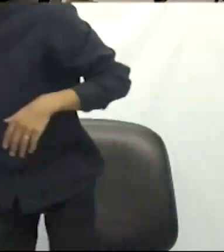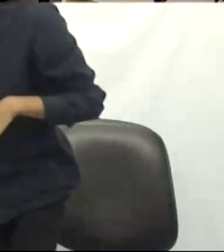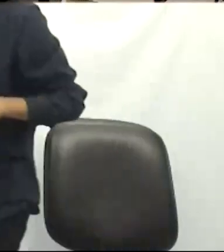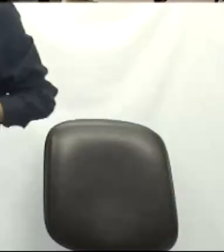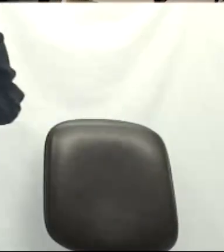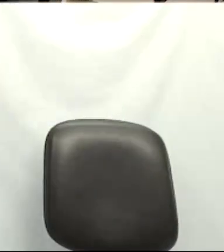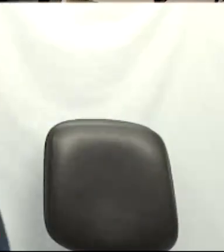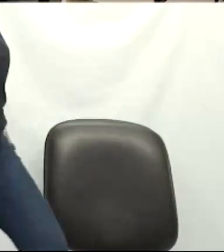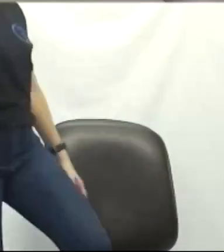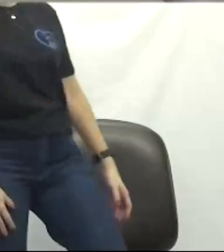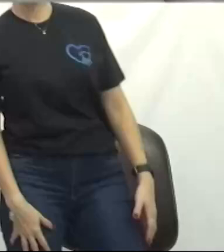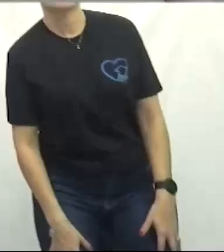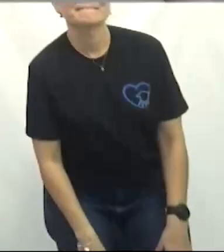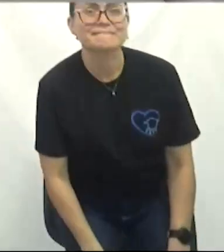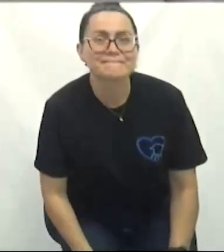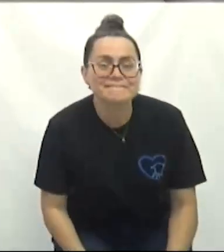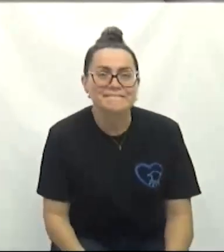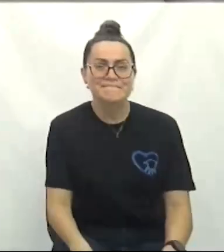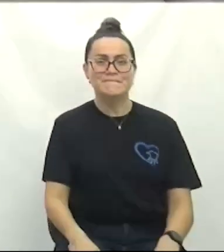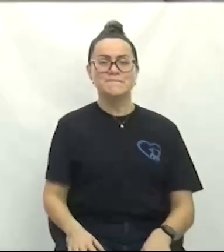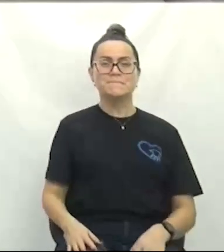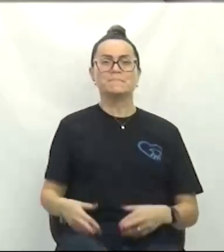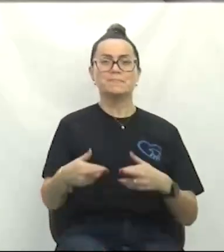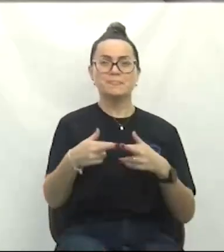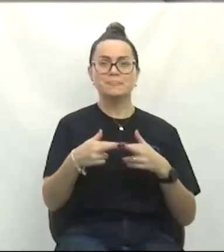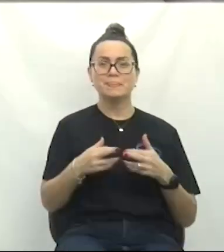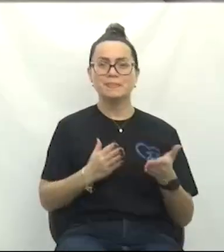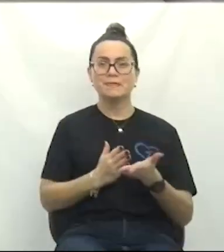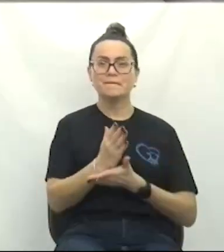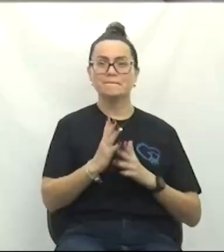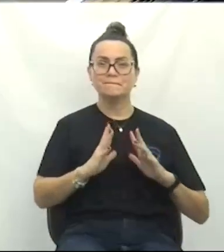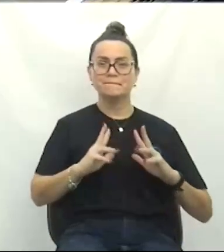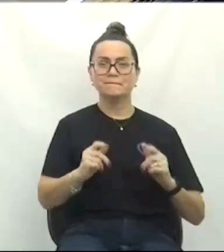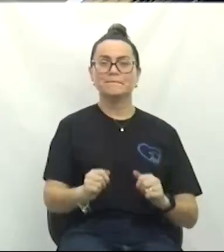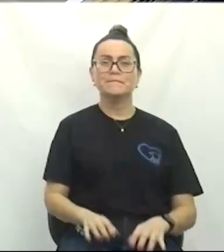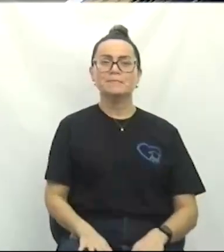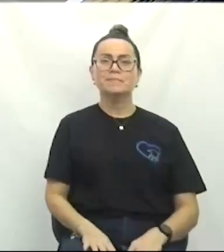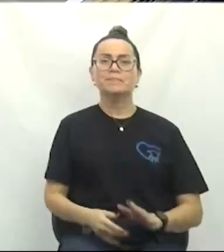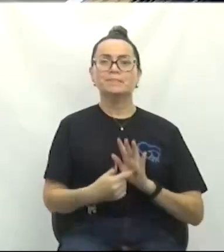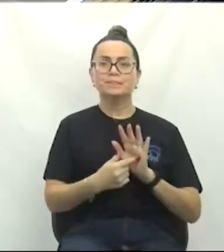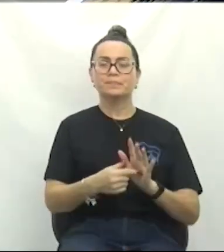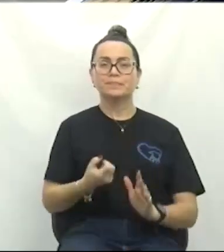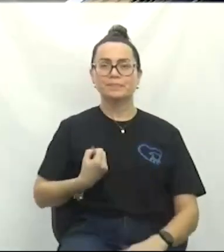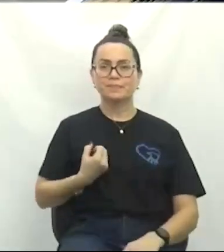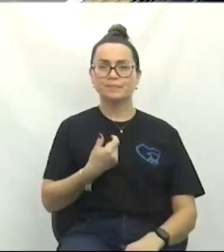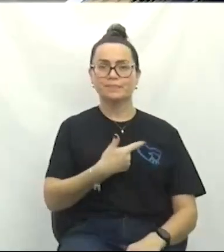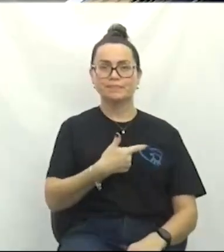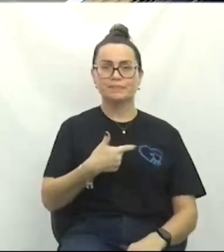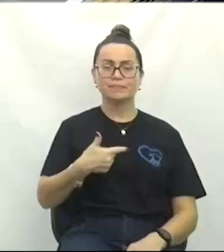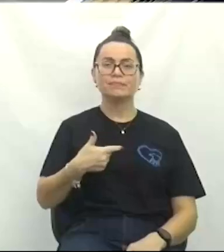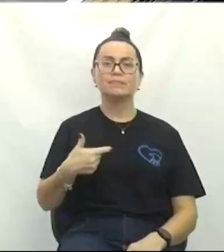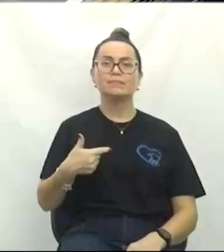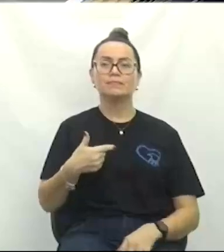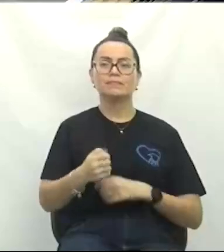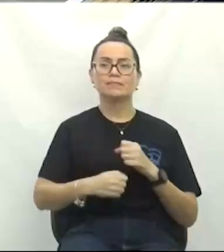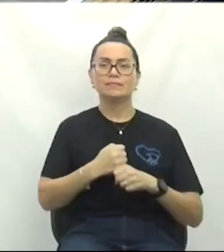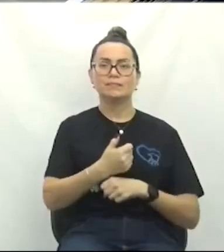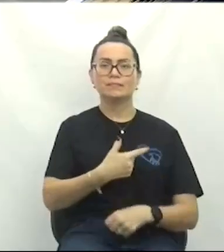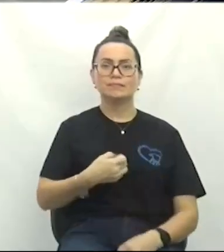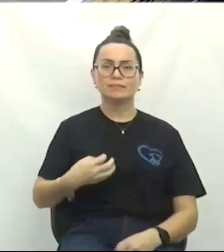como estão os contratos que se manifestem. Aprovado por unanimidade. Indicação número 222, de 2024.